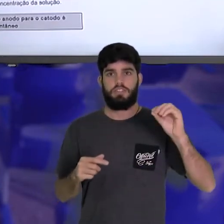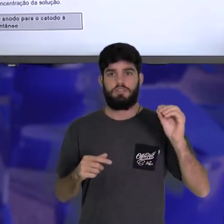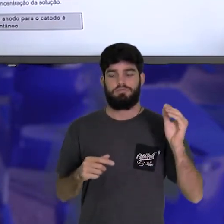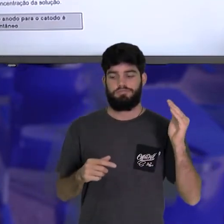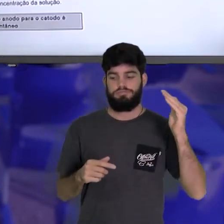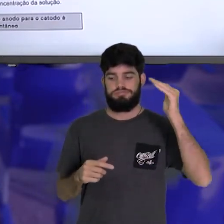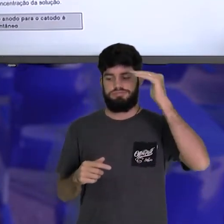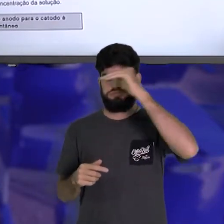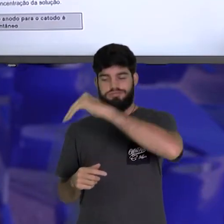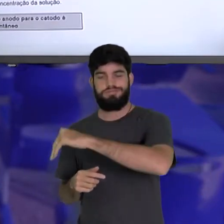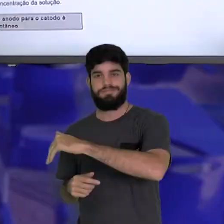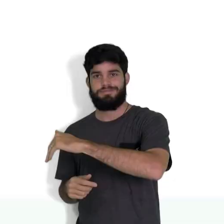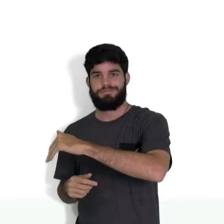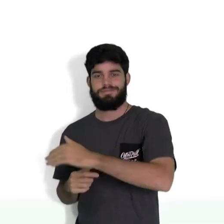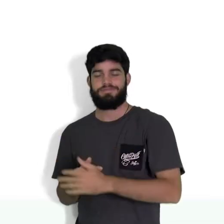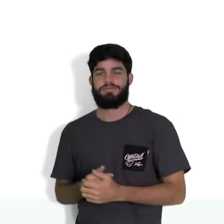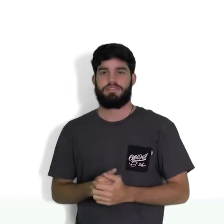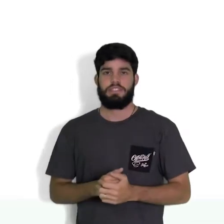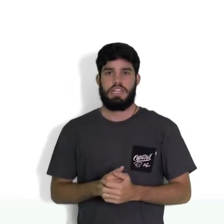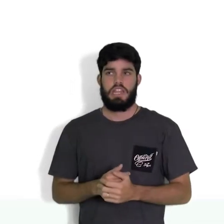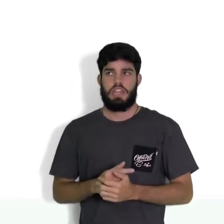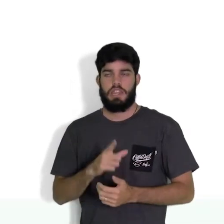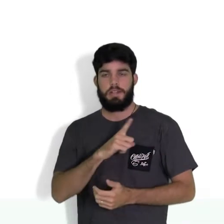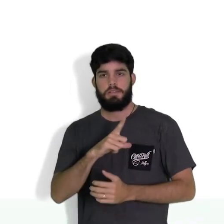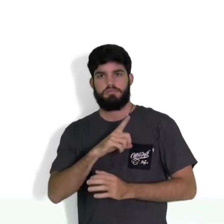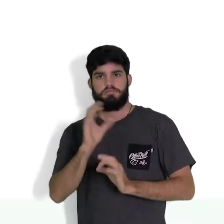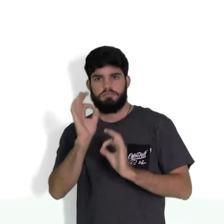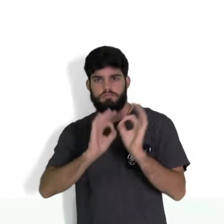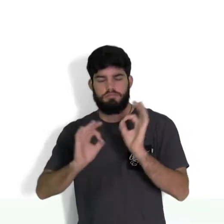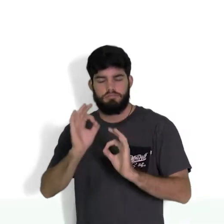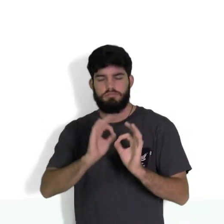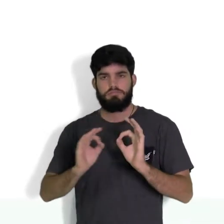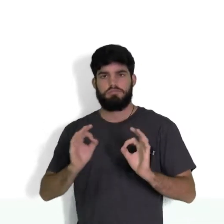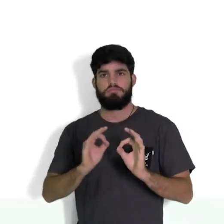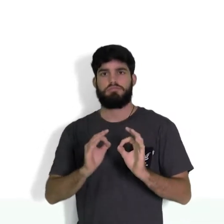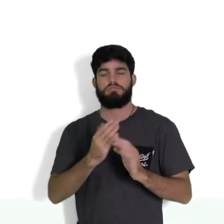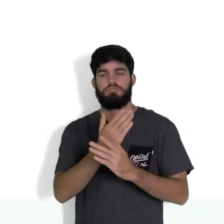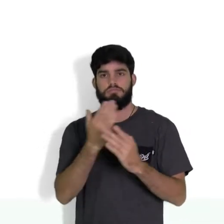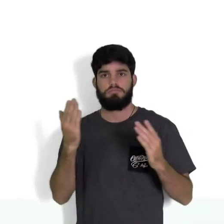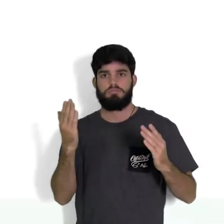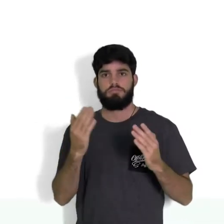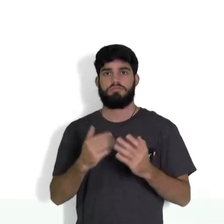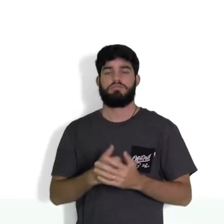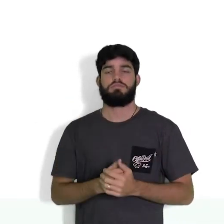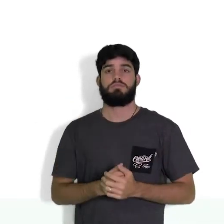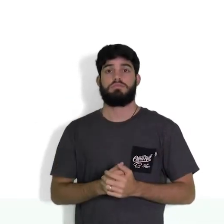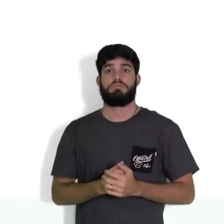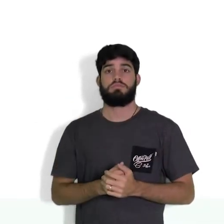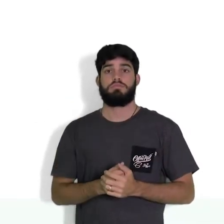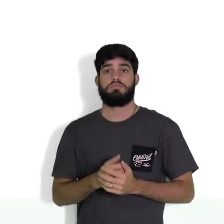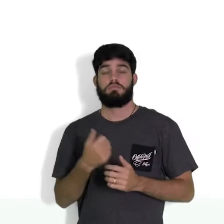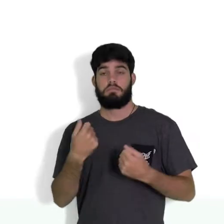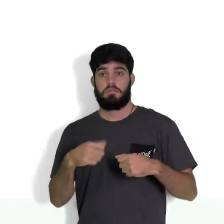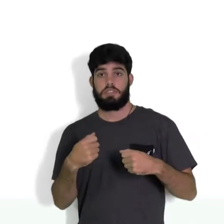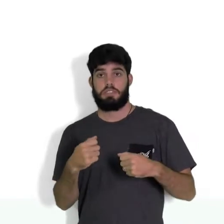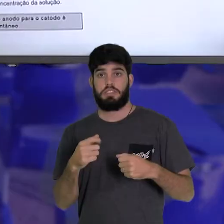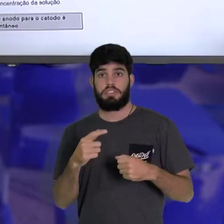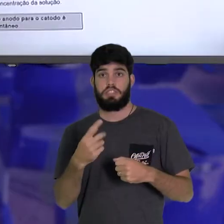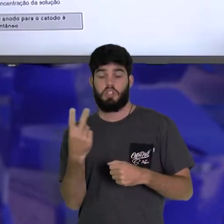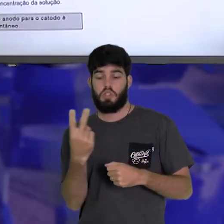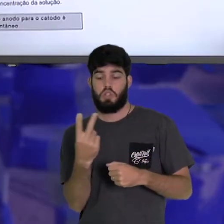Então, temos aqui a montagem de uma pilha. A gente precisa de dois beckeres.